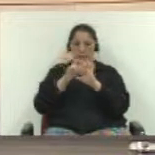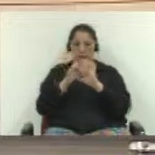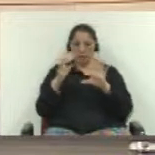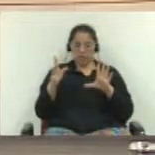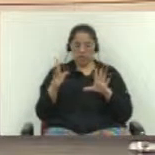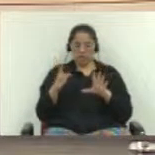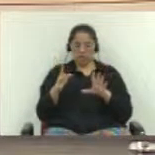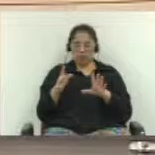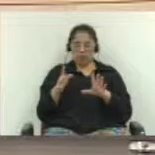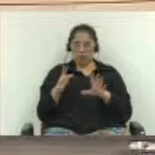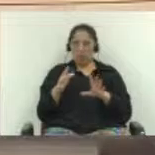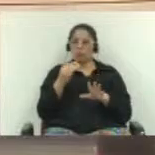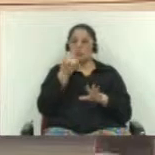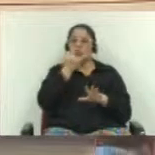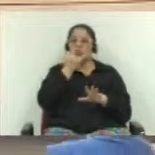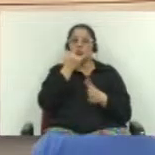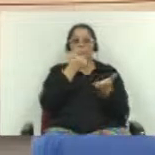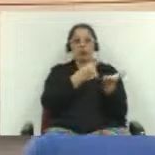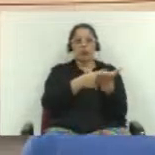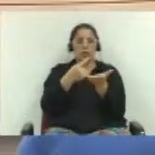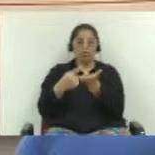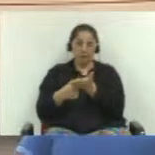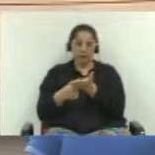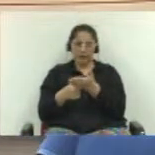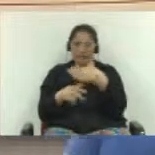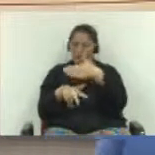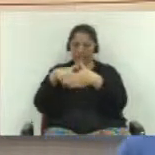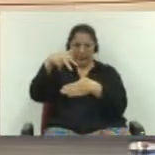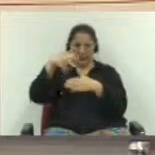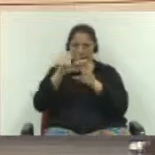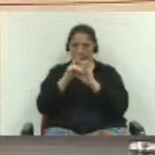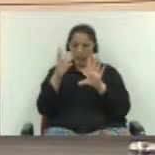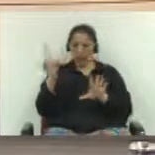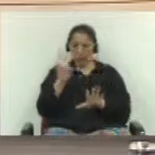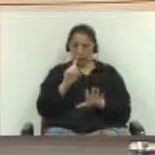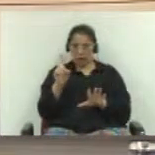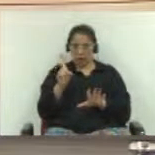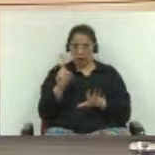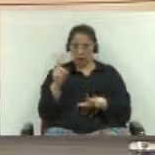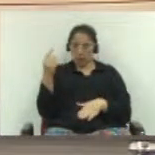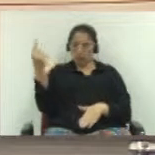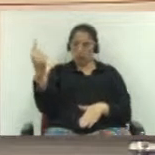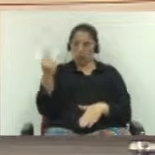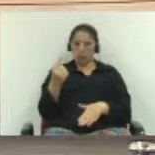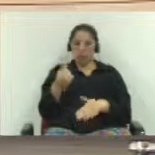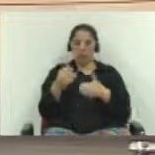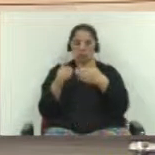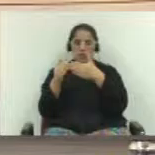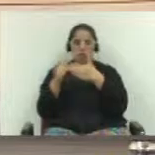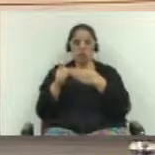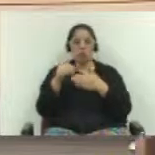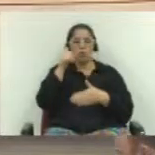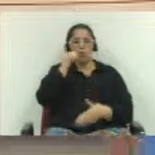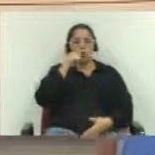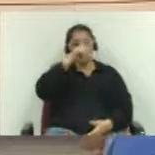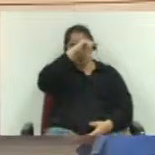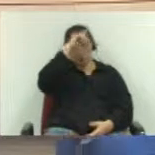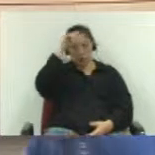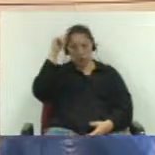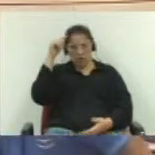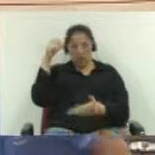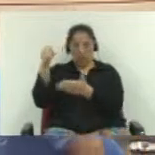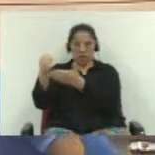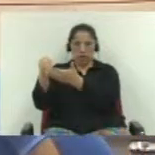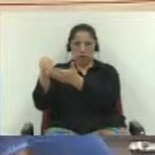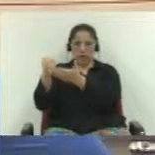E entrar no momento das tribunas livres. Peço, aliás, tribuna pré-agendada, hoje não